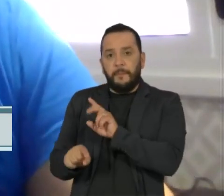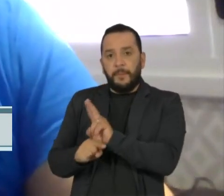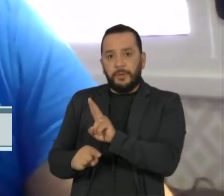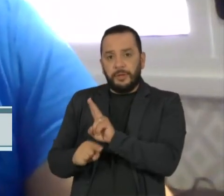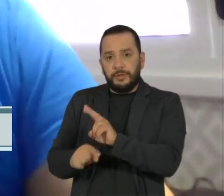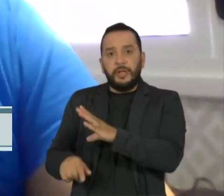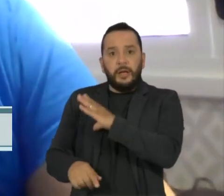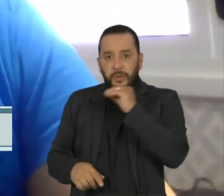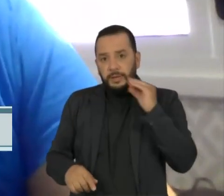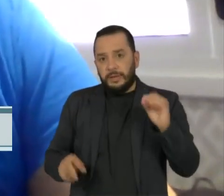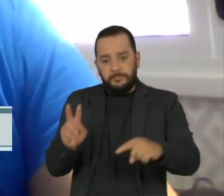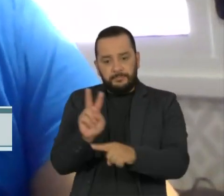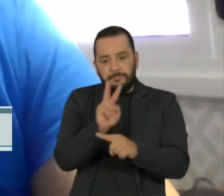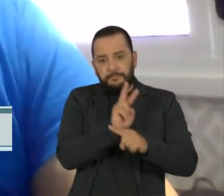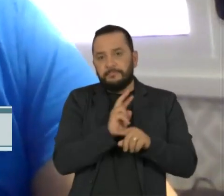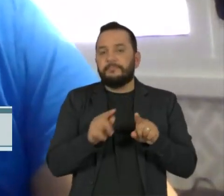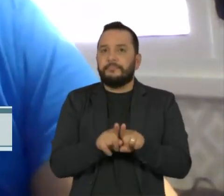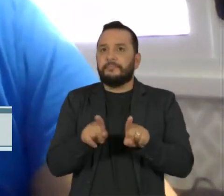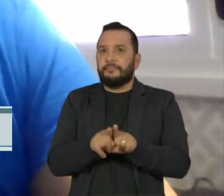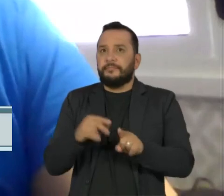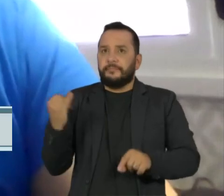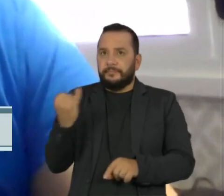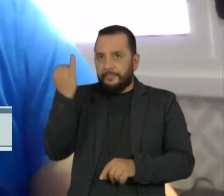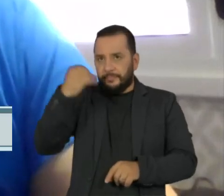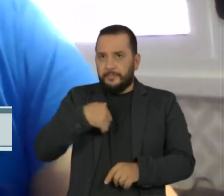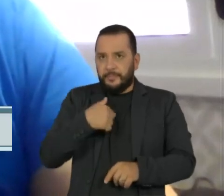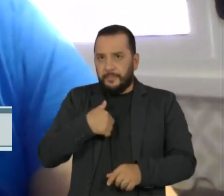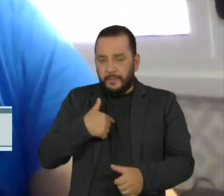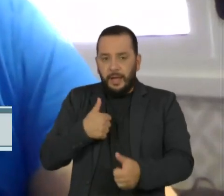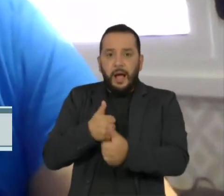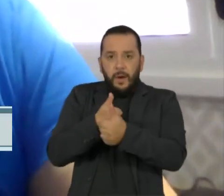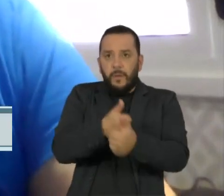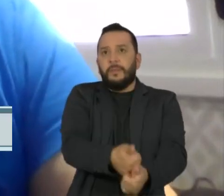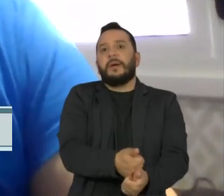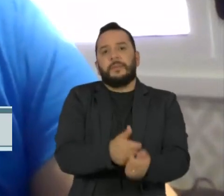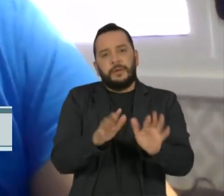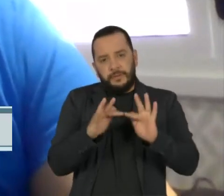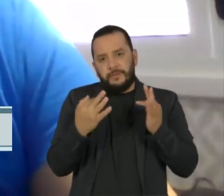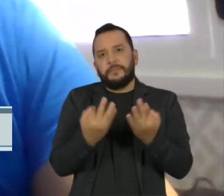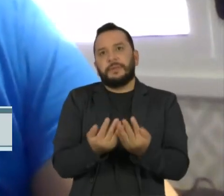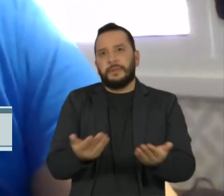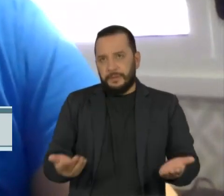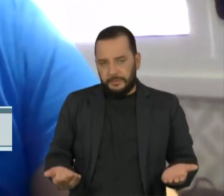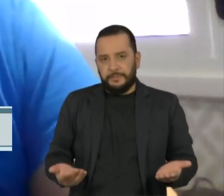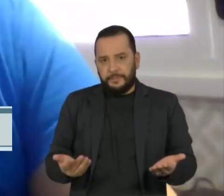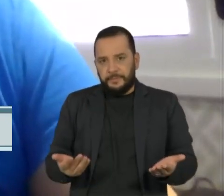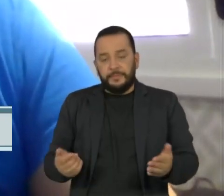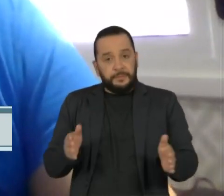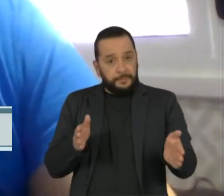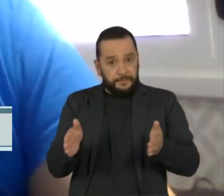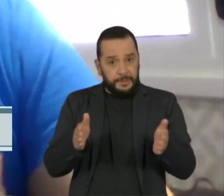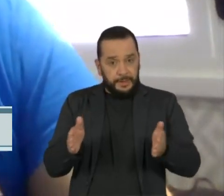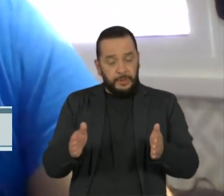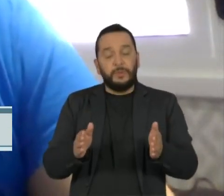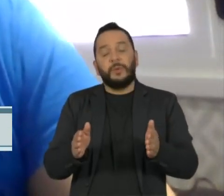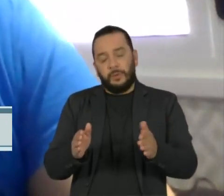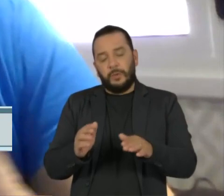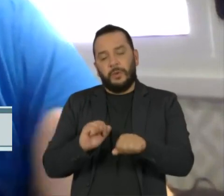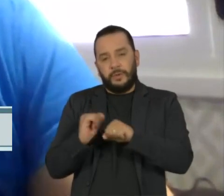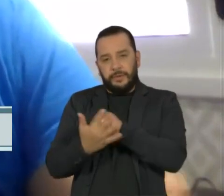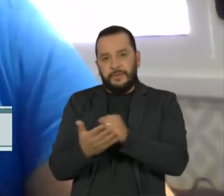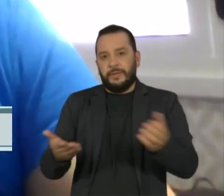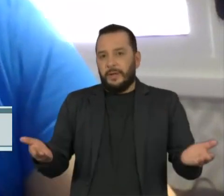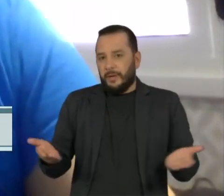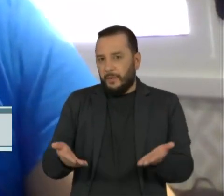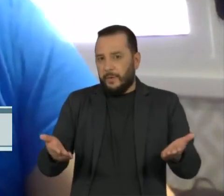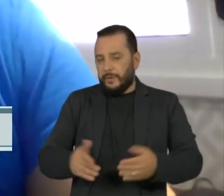É muito importante também ter um acompanhamento socioassistencial dessas famílias. Nesse período de pandemia, a gente tem